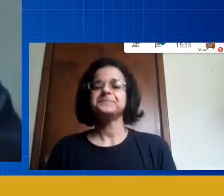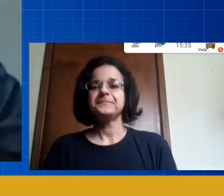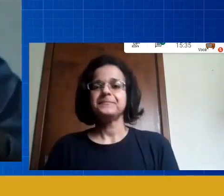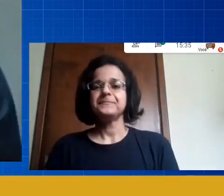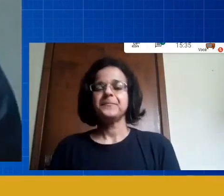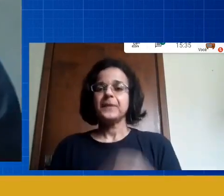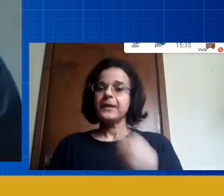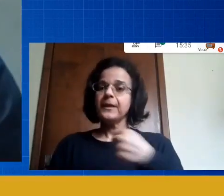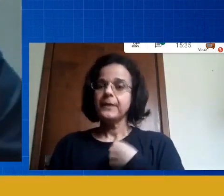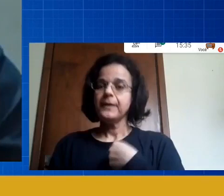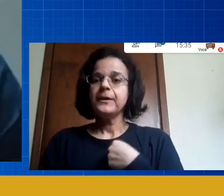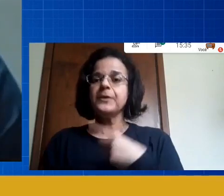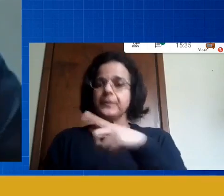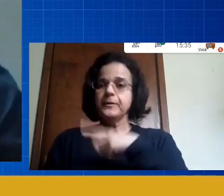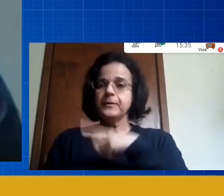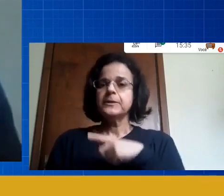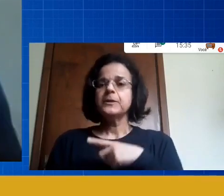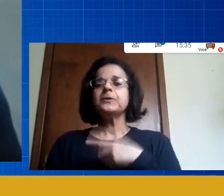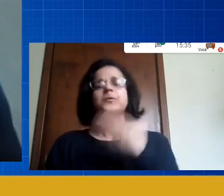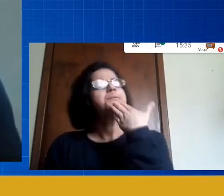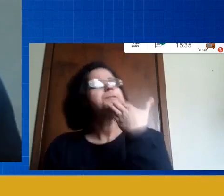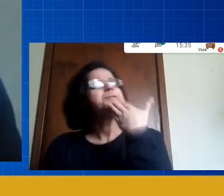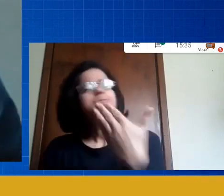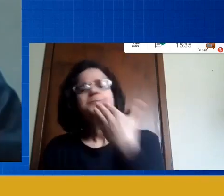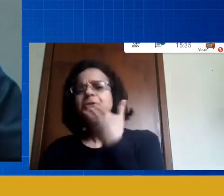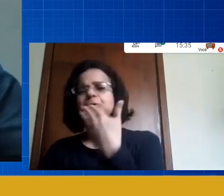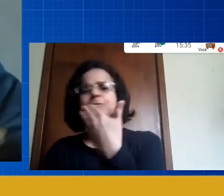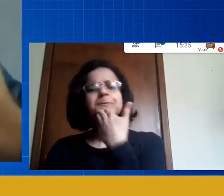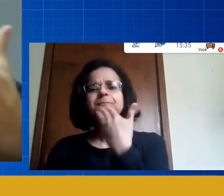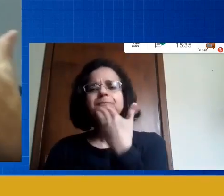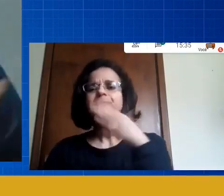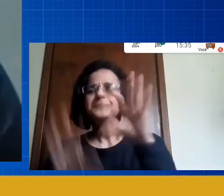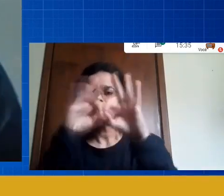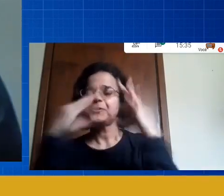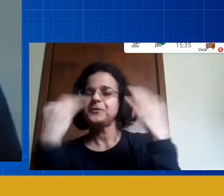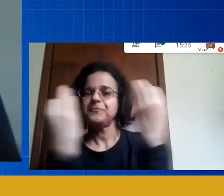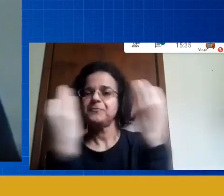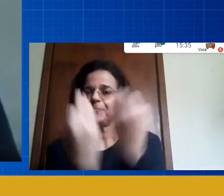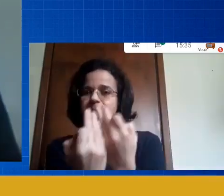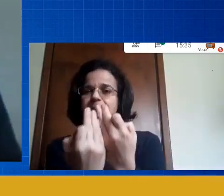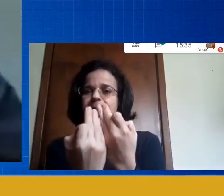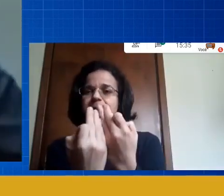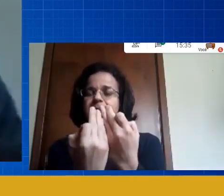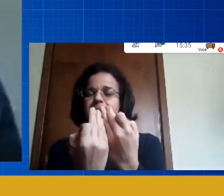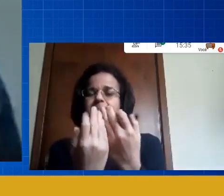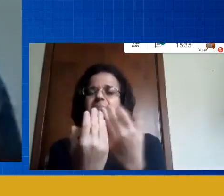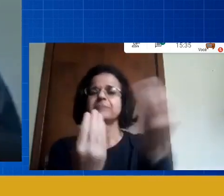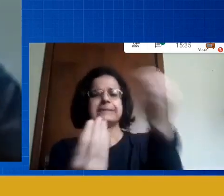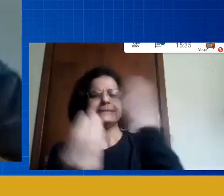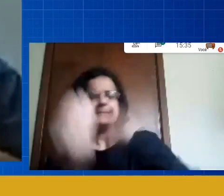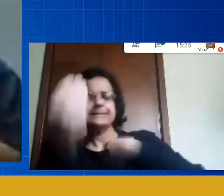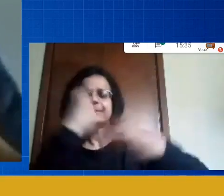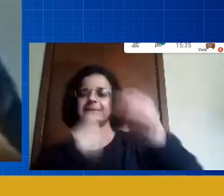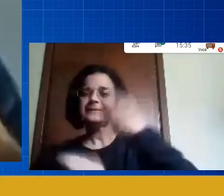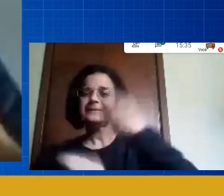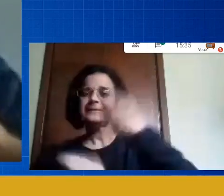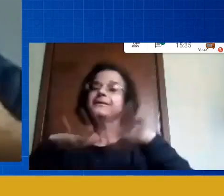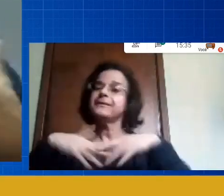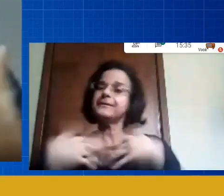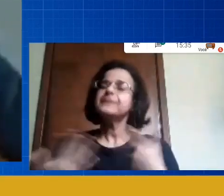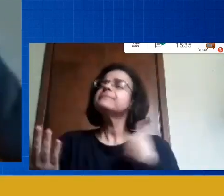recebendo tantos pedidos de pais tantos pedidos por isso que eu fico